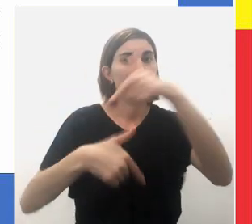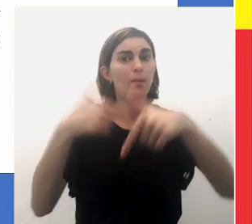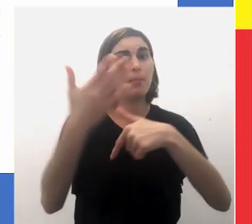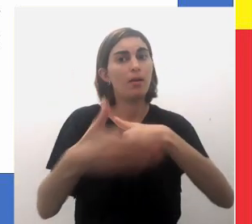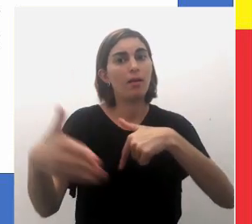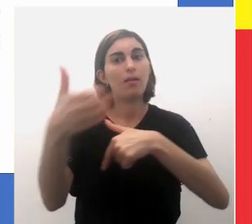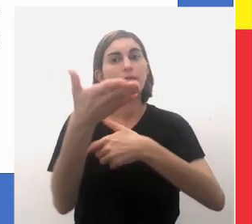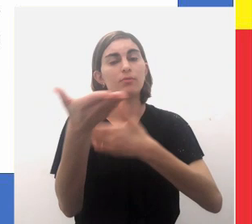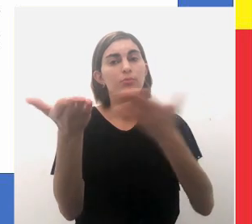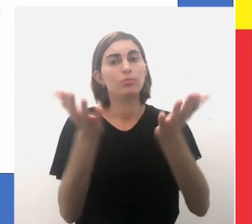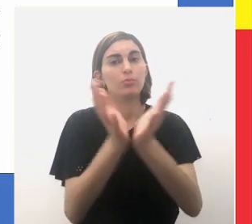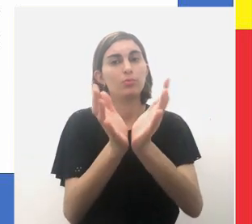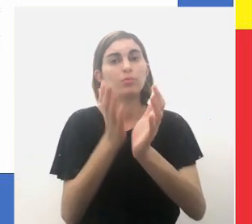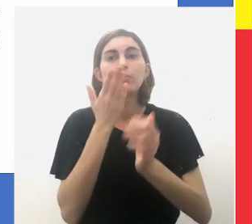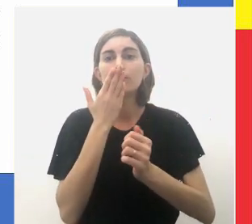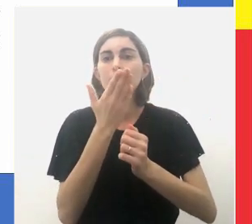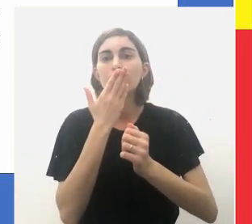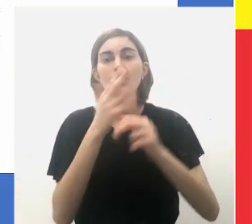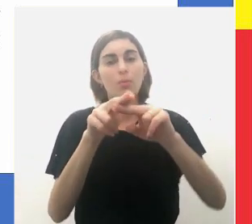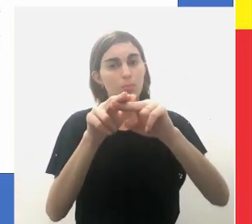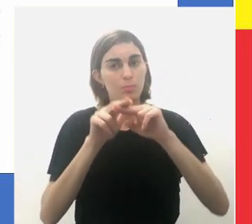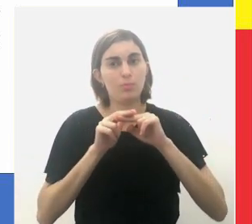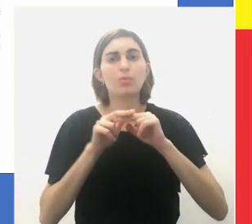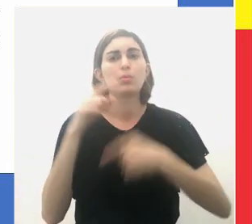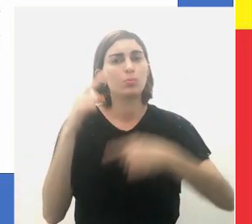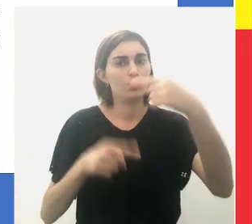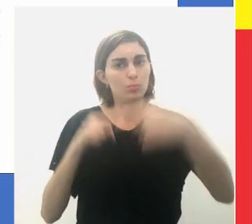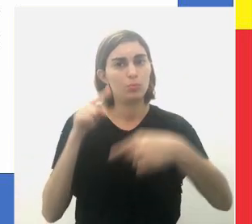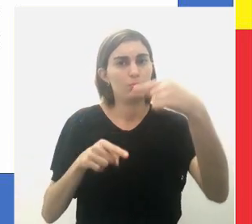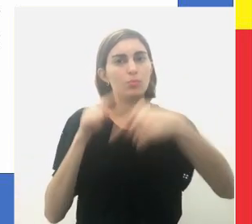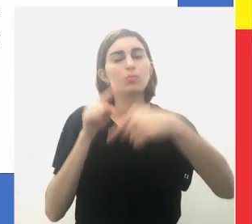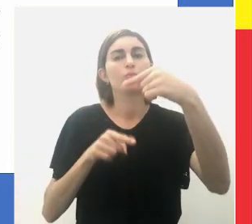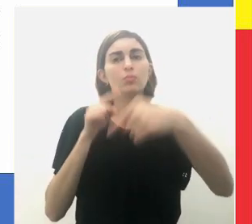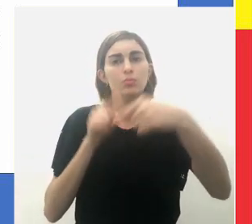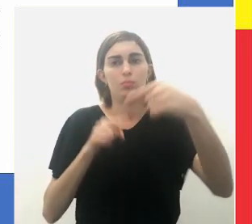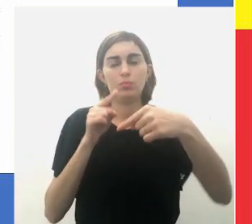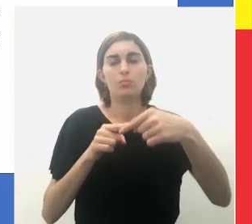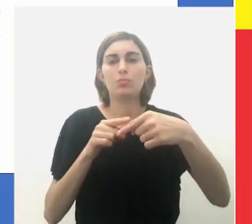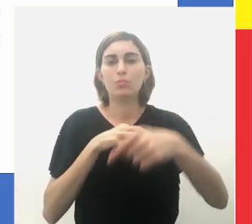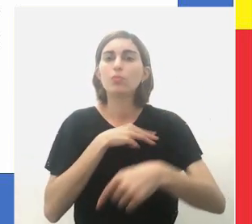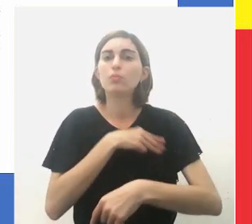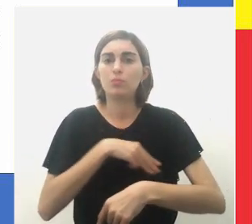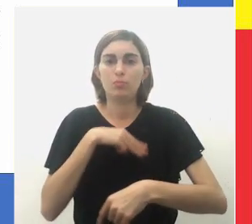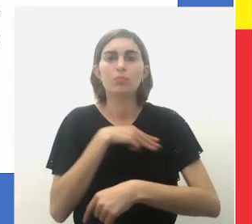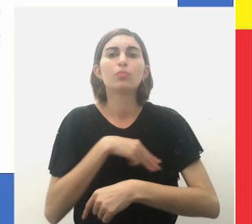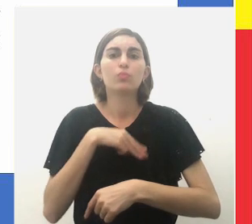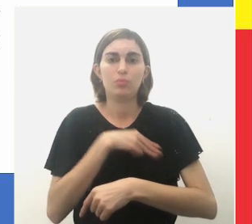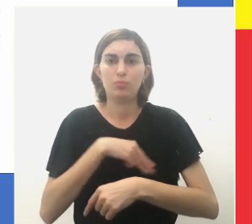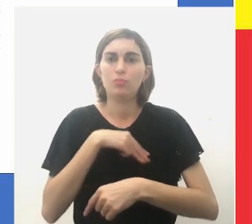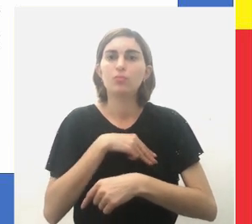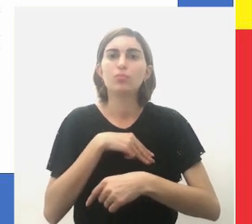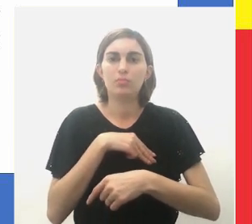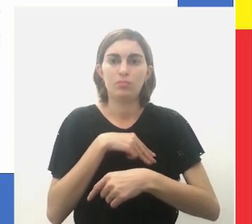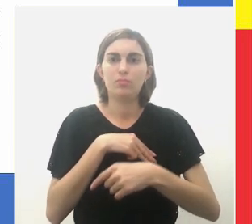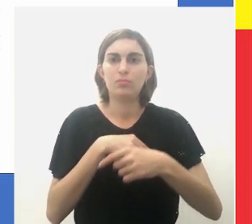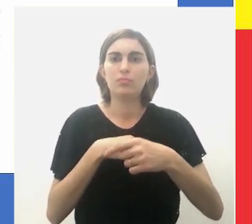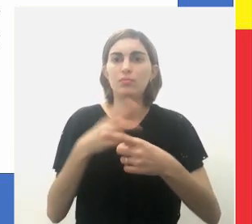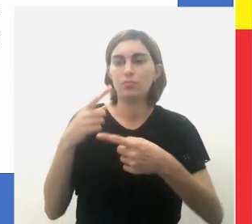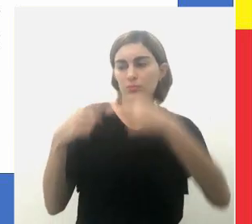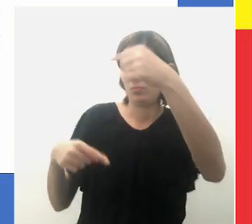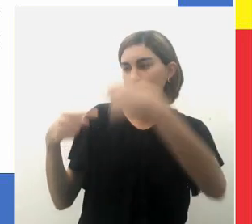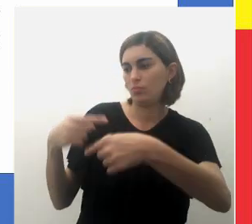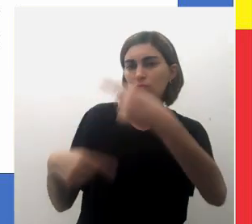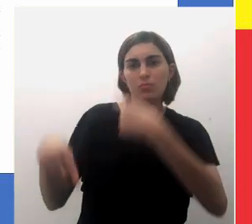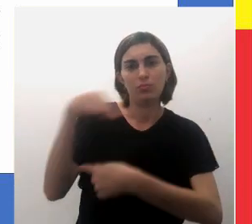trabalho indígena. Por isso, era a grande disputa de missionários entre